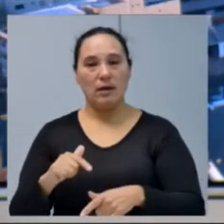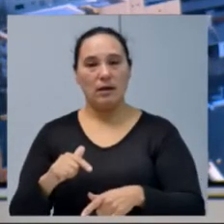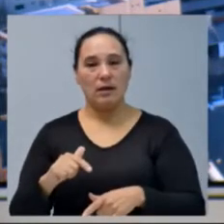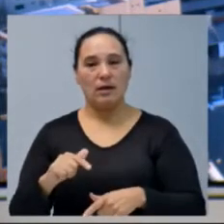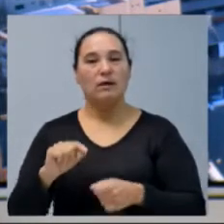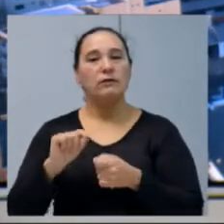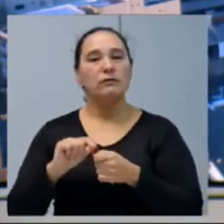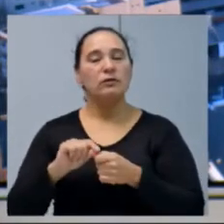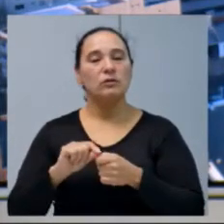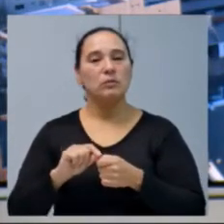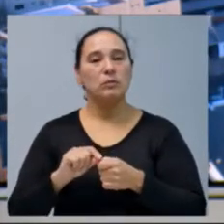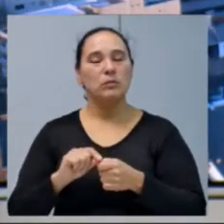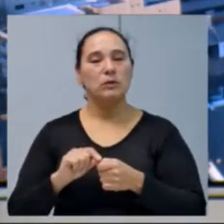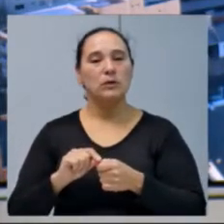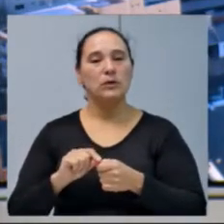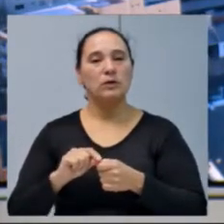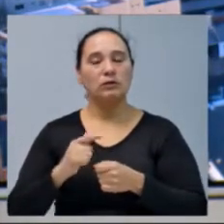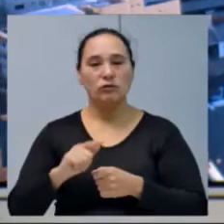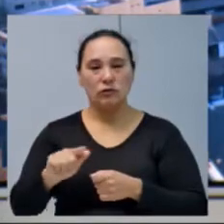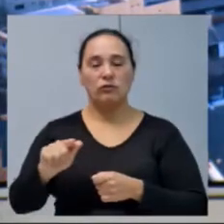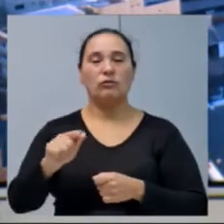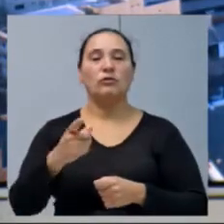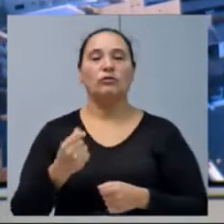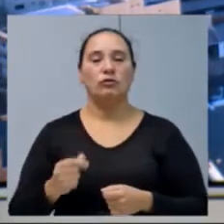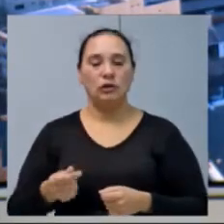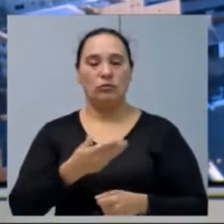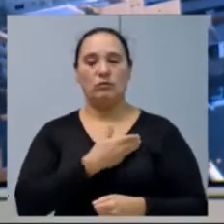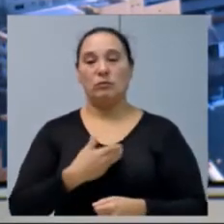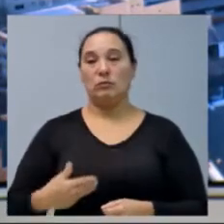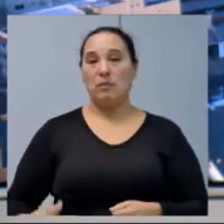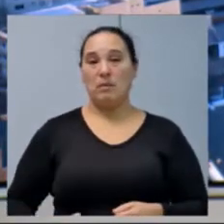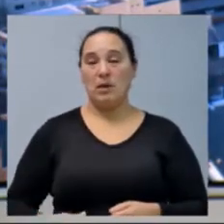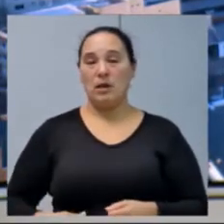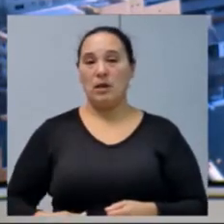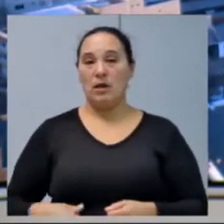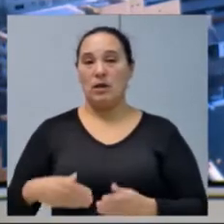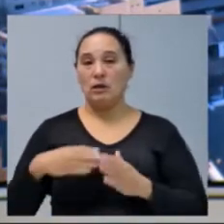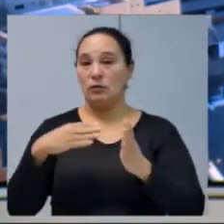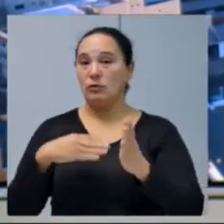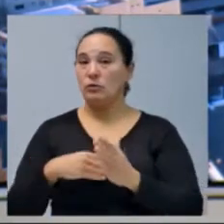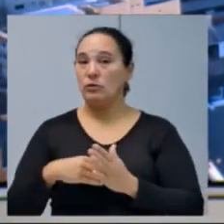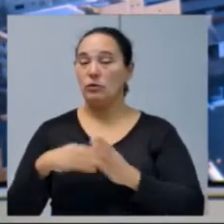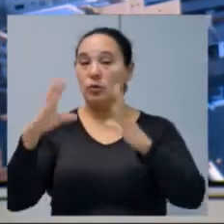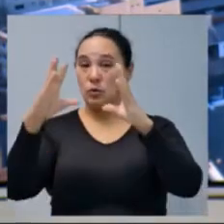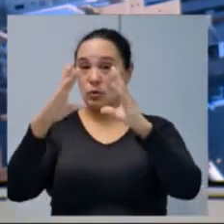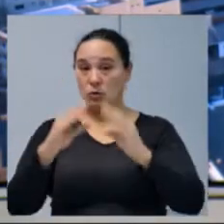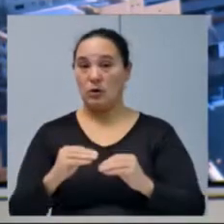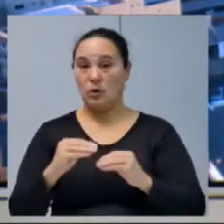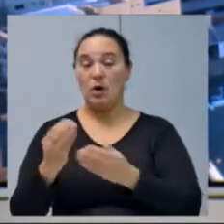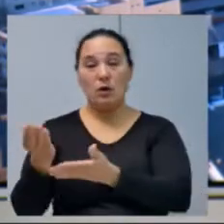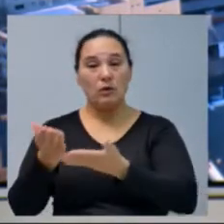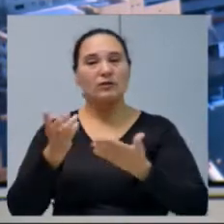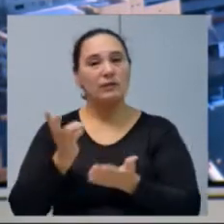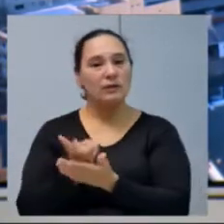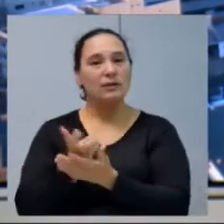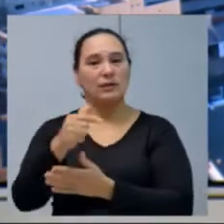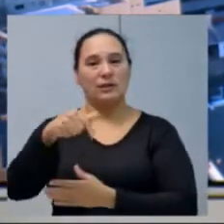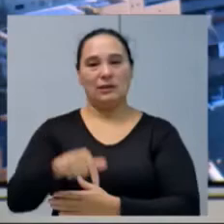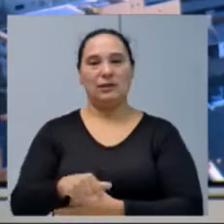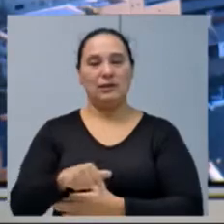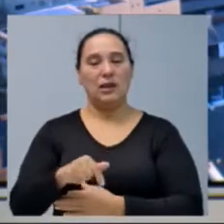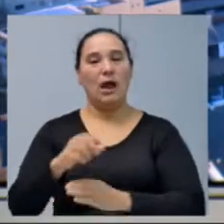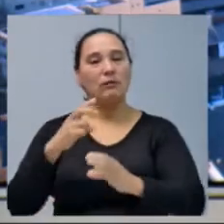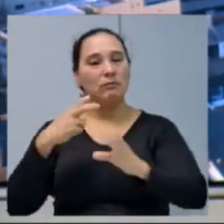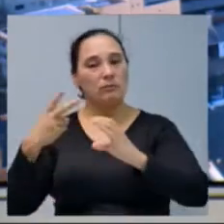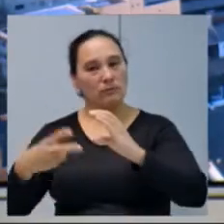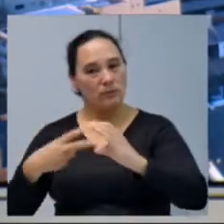fazer uma boa gestão aí do dinheiro público. No mais, desejar a todos uma excelente noite, convidar sempre que se façam presente nessa